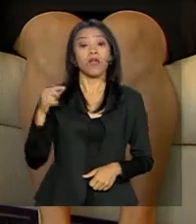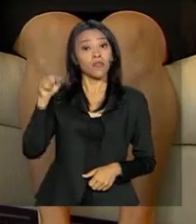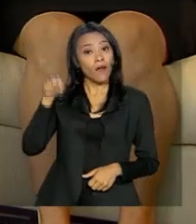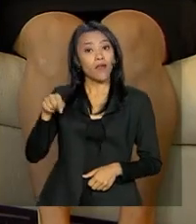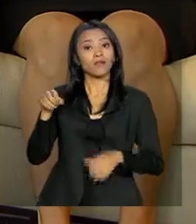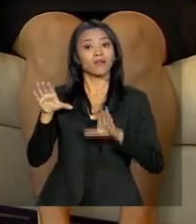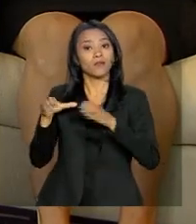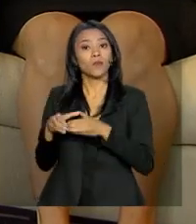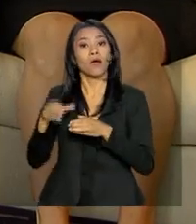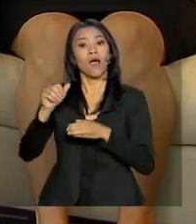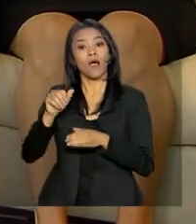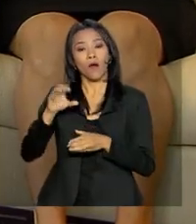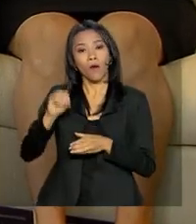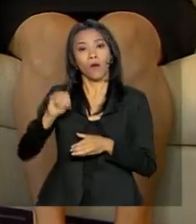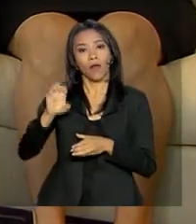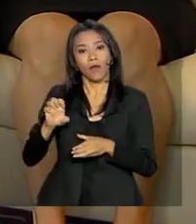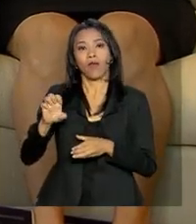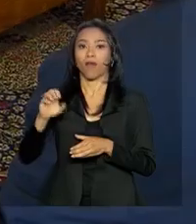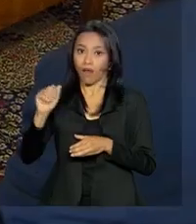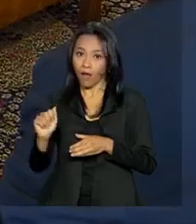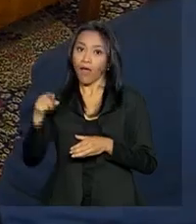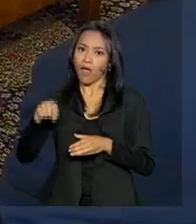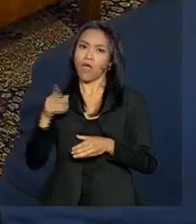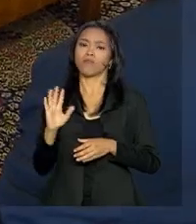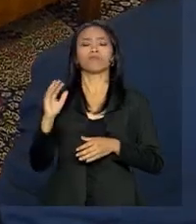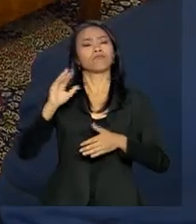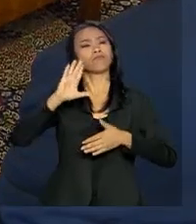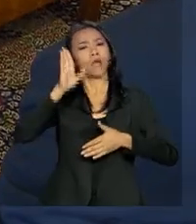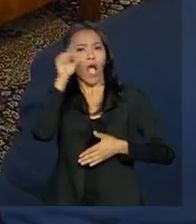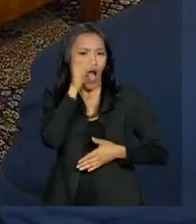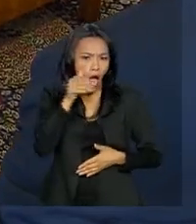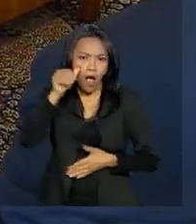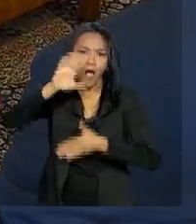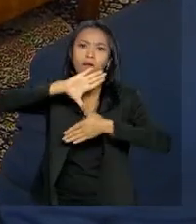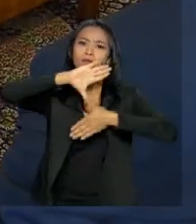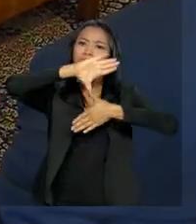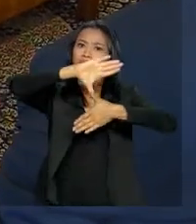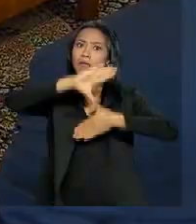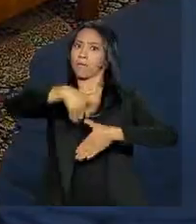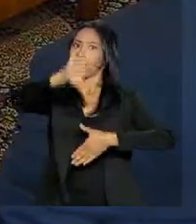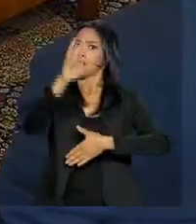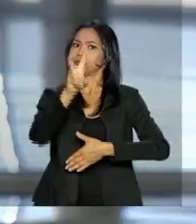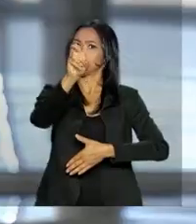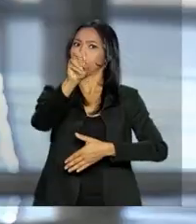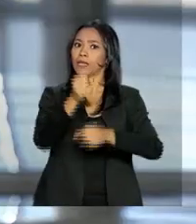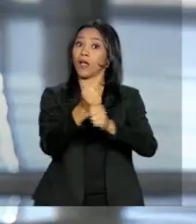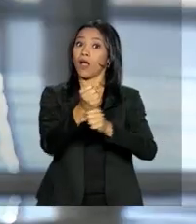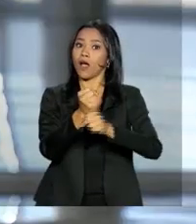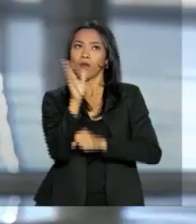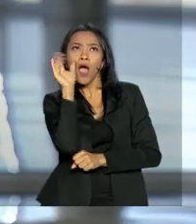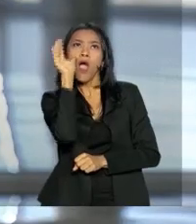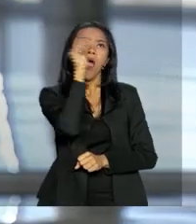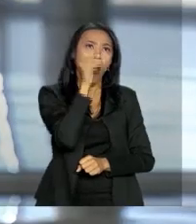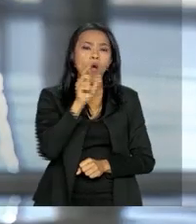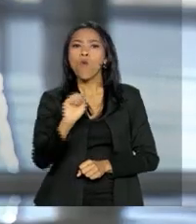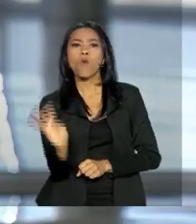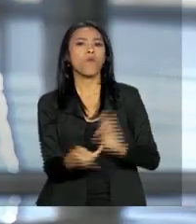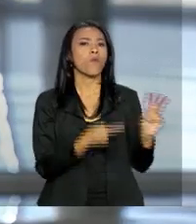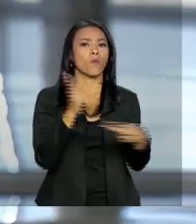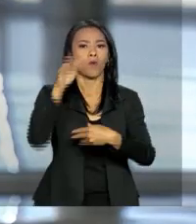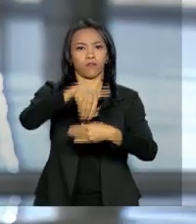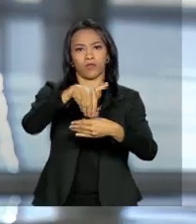essa observação em países do continente americano há mais de 50 anos. Segundo Laura Chinchilla,